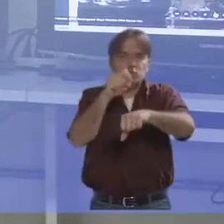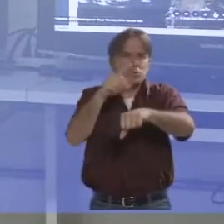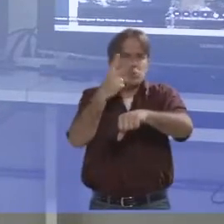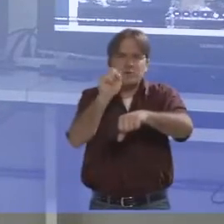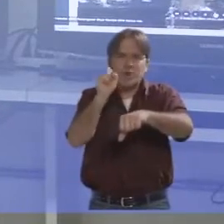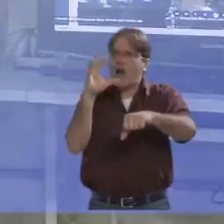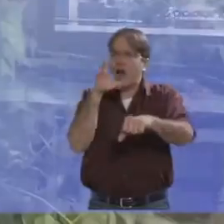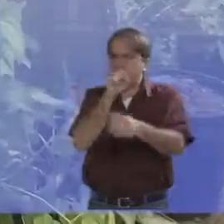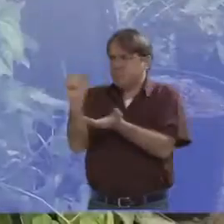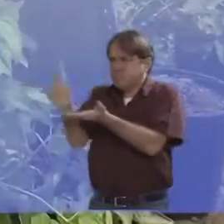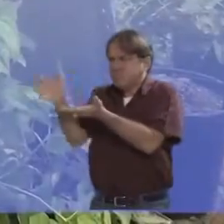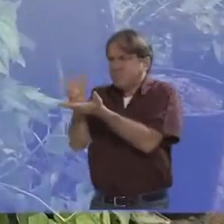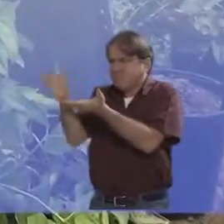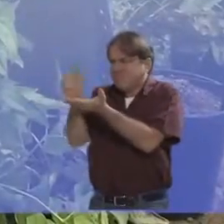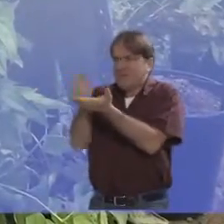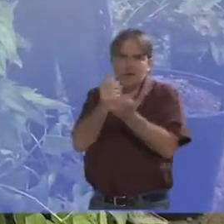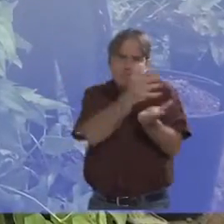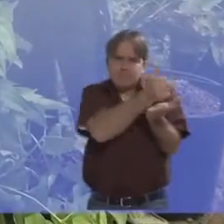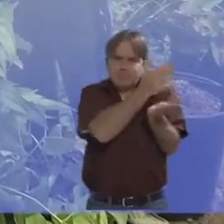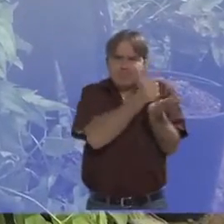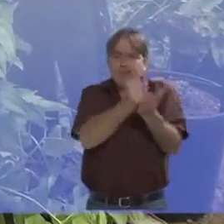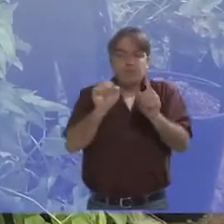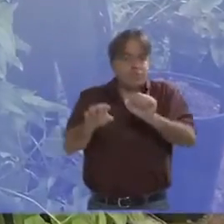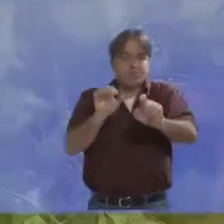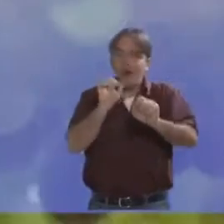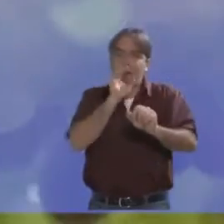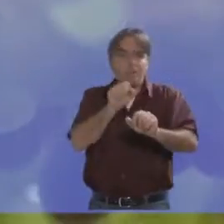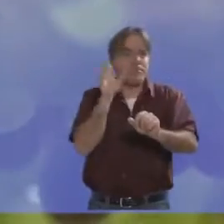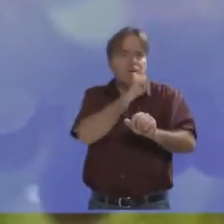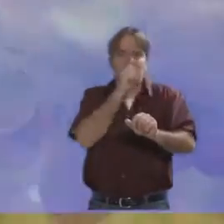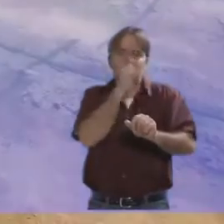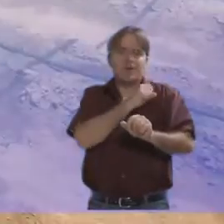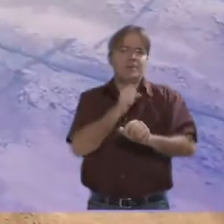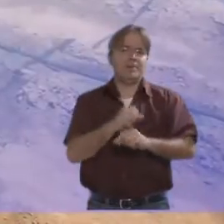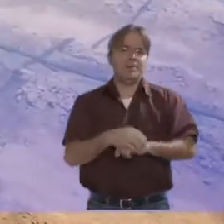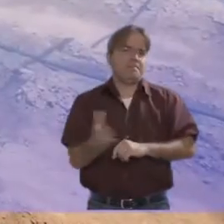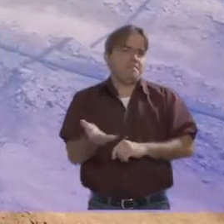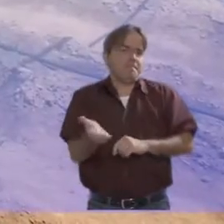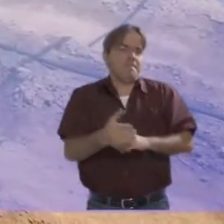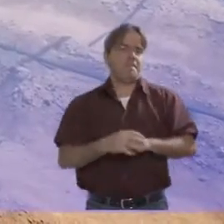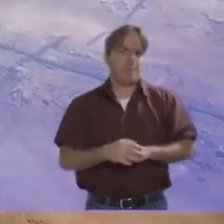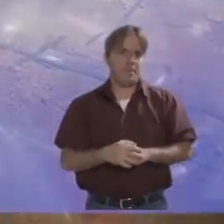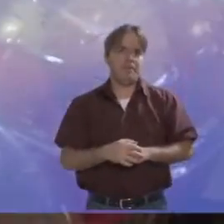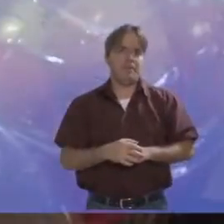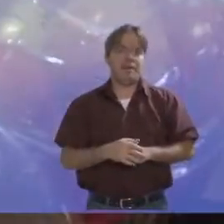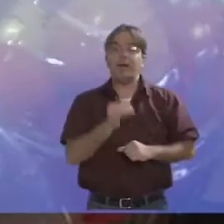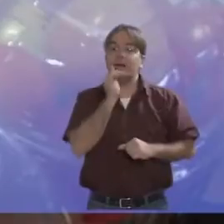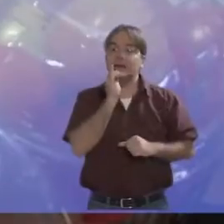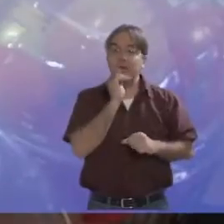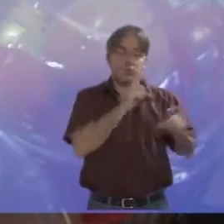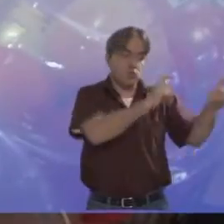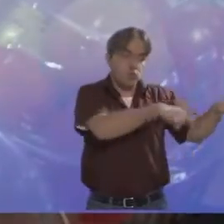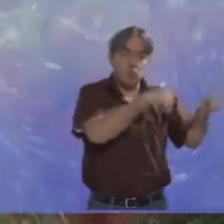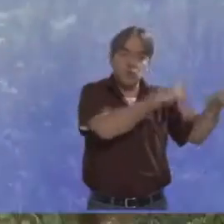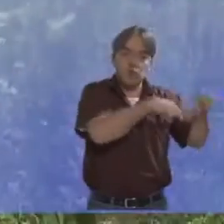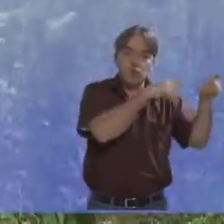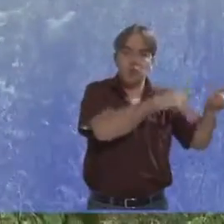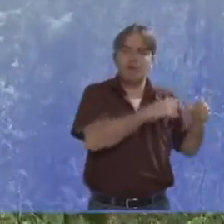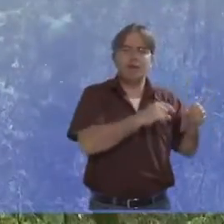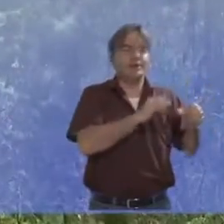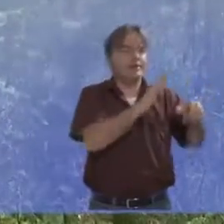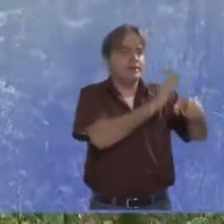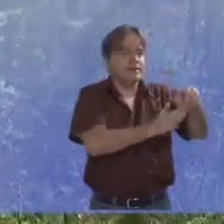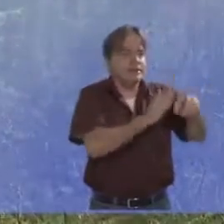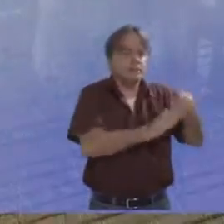cada dois segundos. Nós temos muitas pesquisas em uva, com cebola, com tomate, com